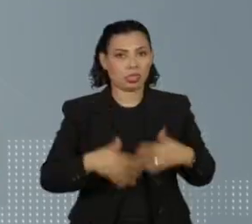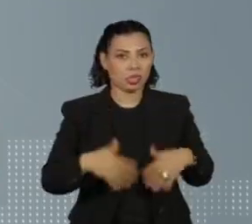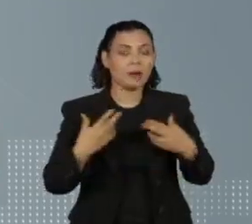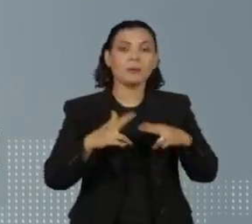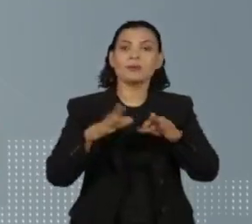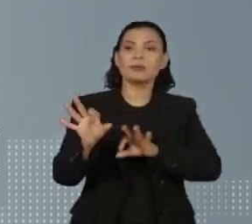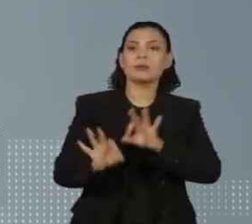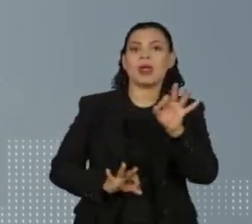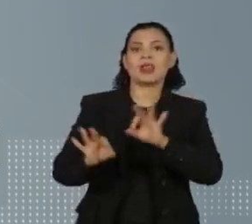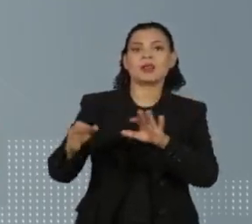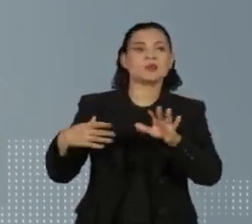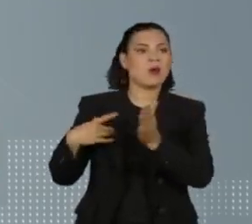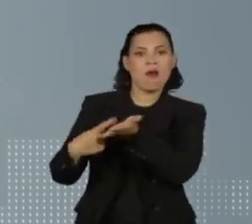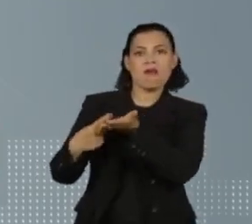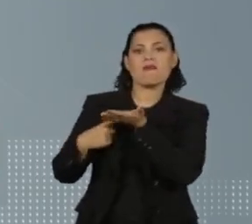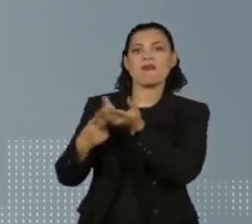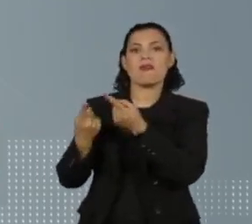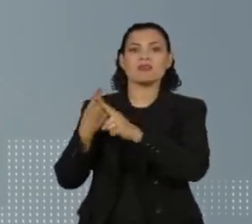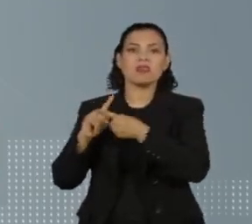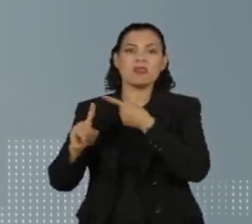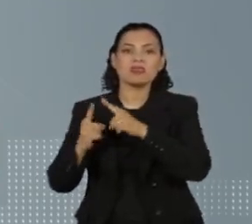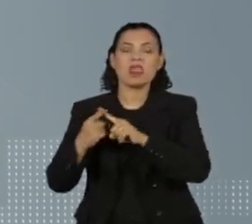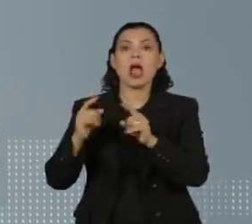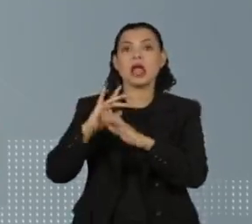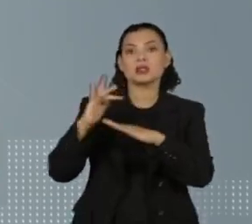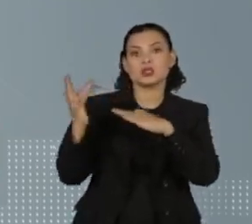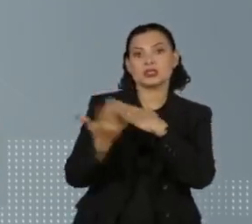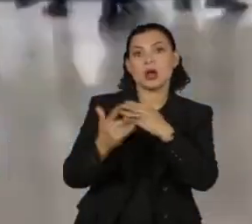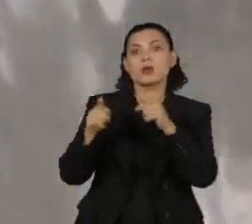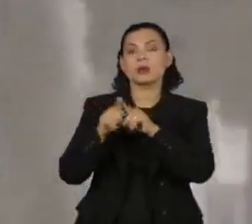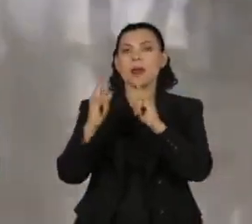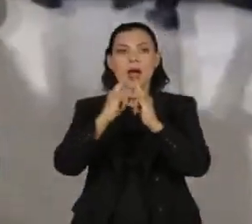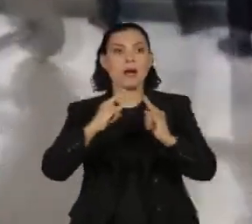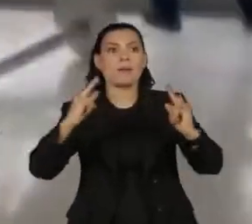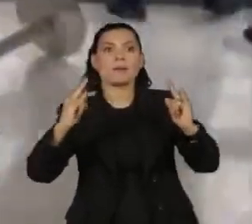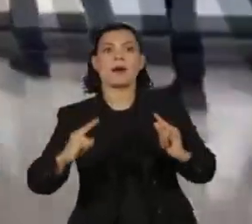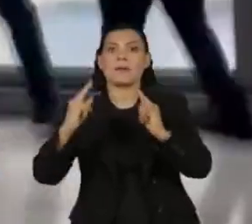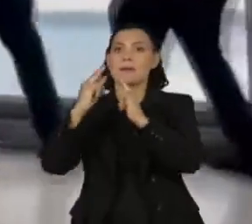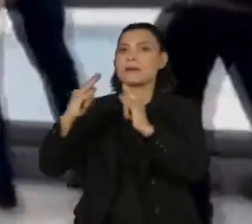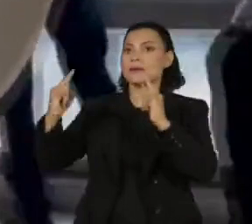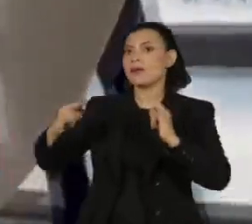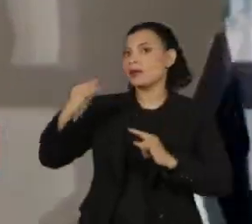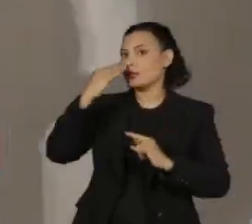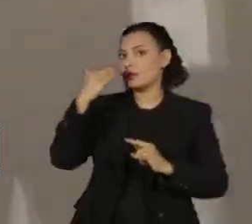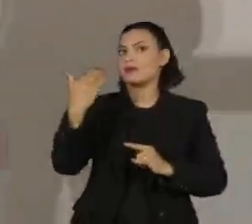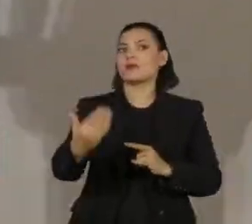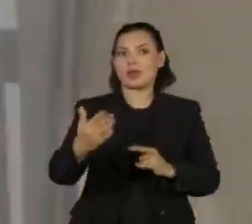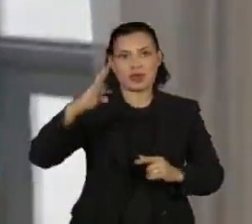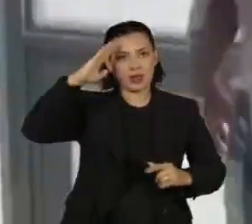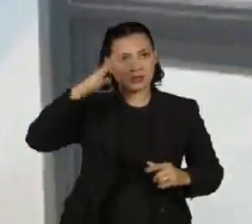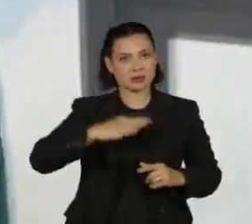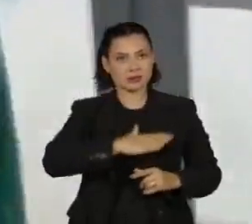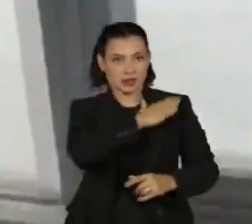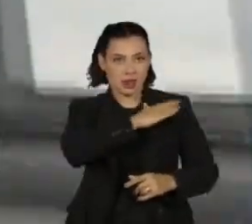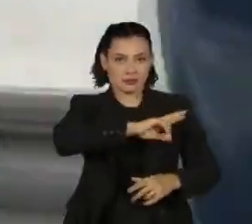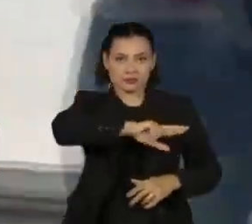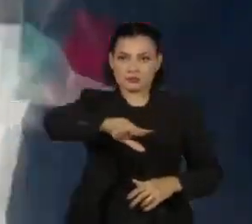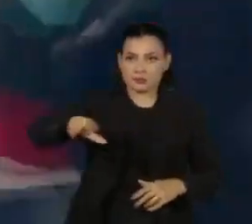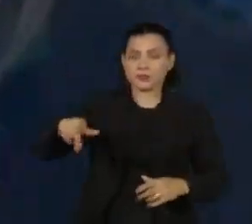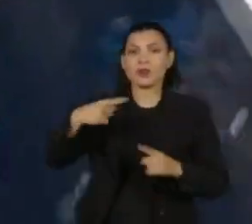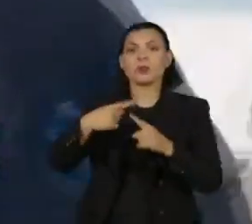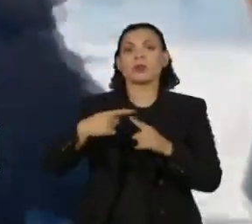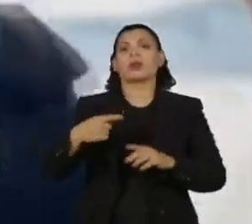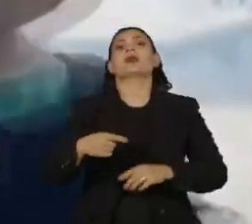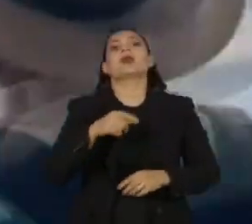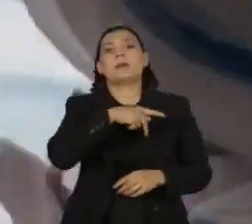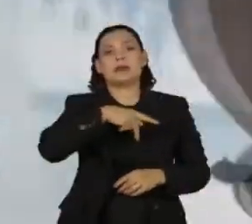planejaram os ataques nas redes sociais e nos acampamentos montados em frente a instalações do exército desde a derrota